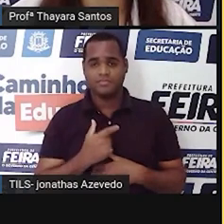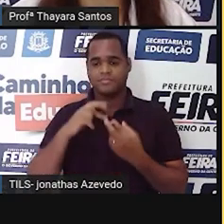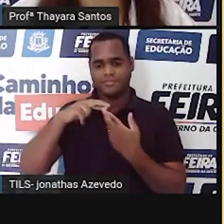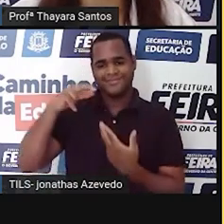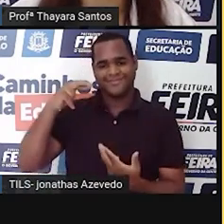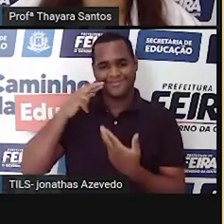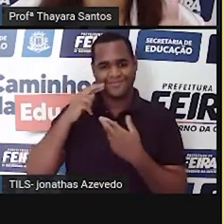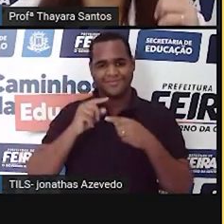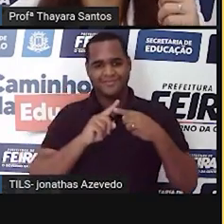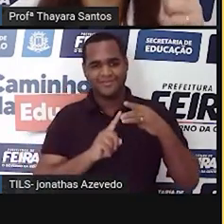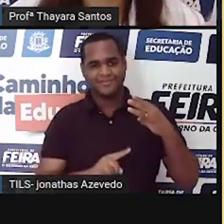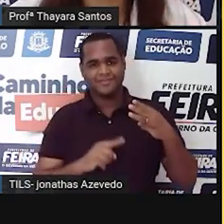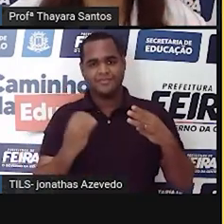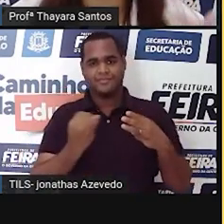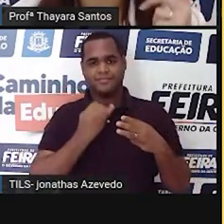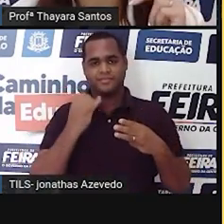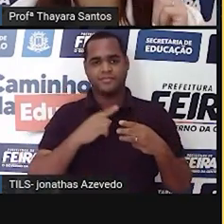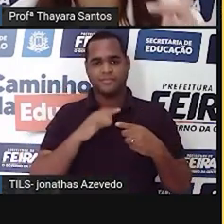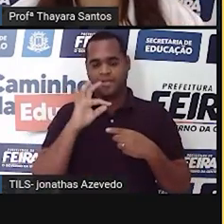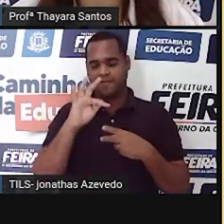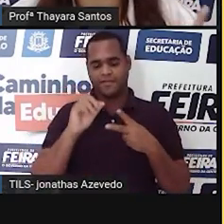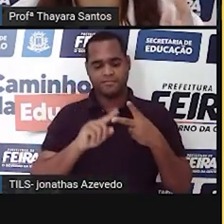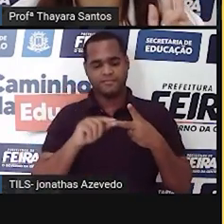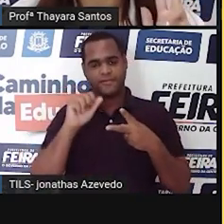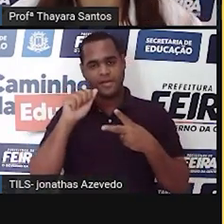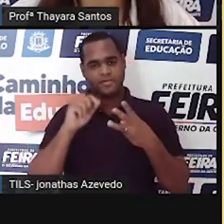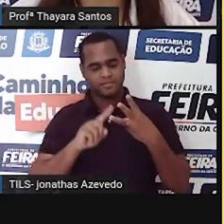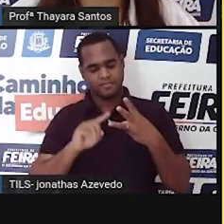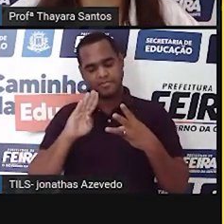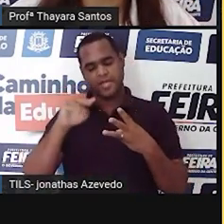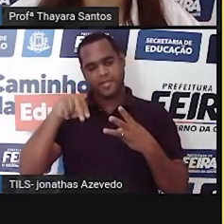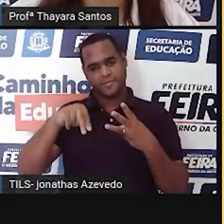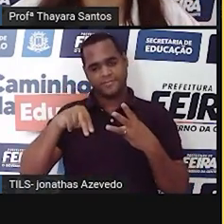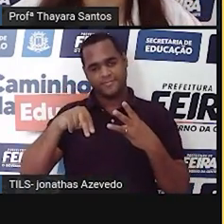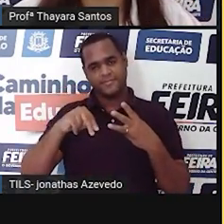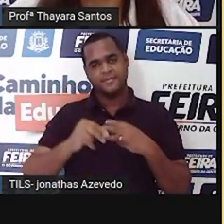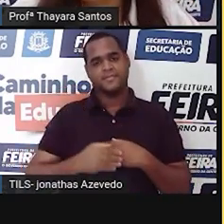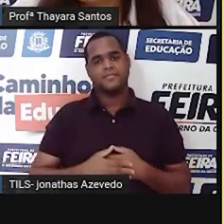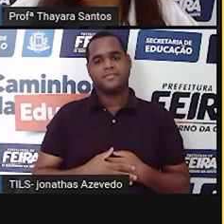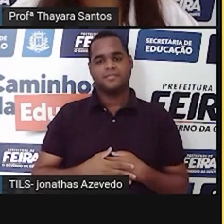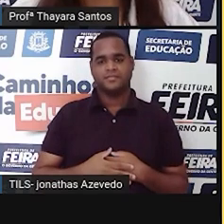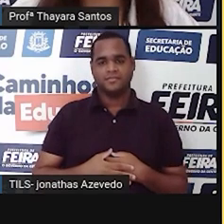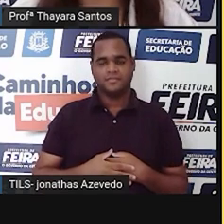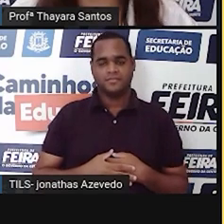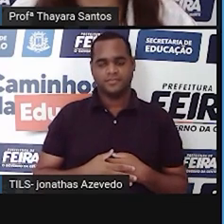formado por essas três coisas. Um fosfato, um açúcar e uma base nitrogenada.